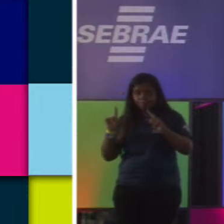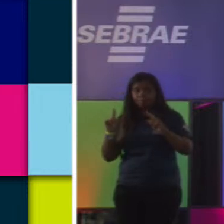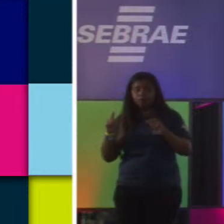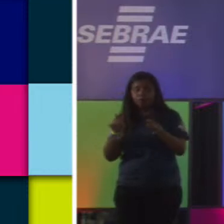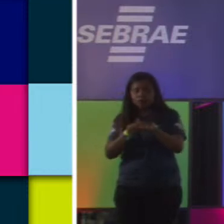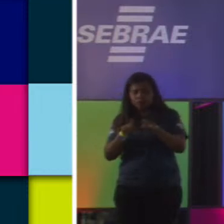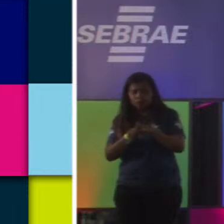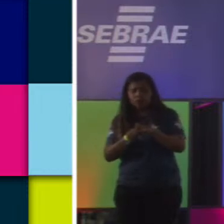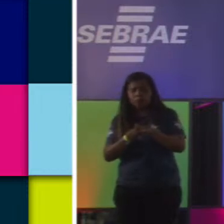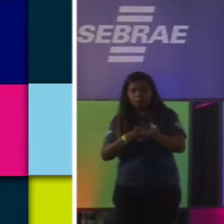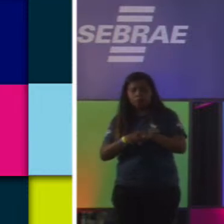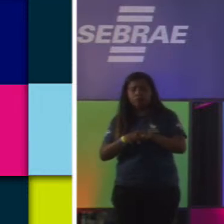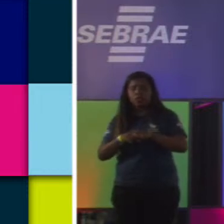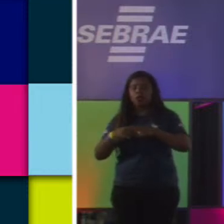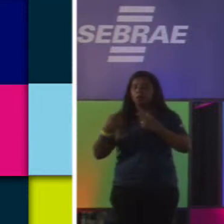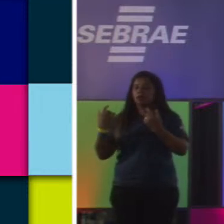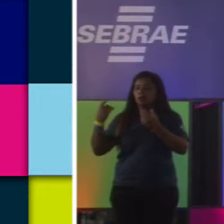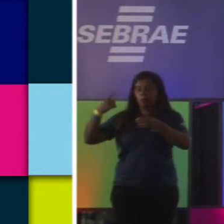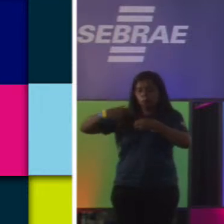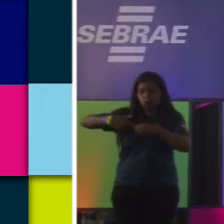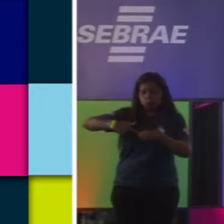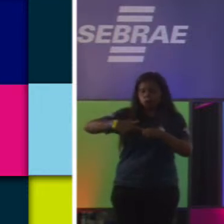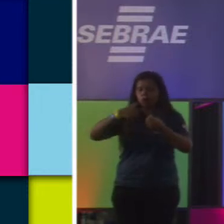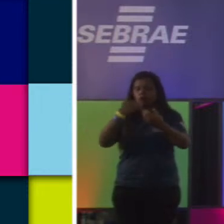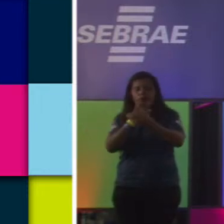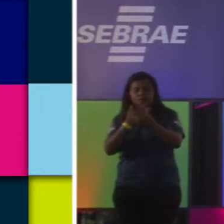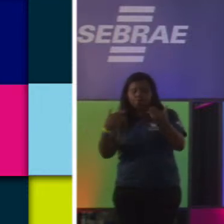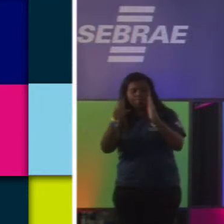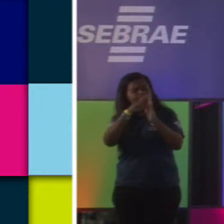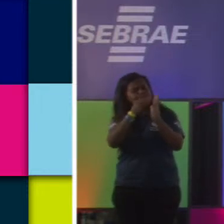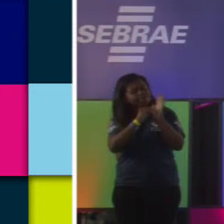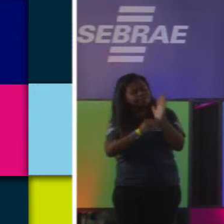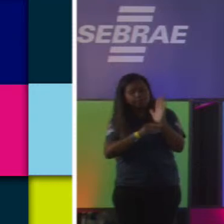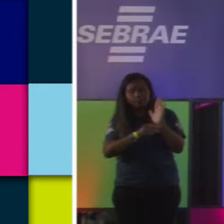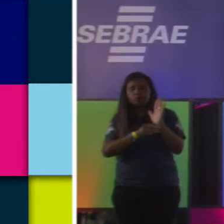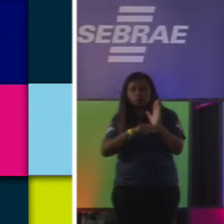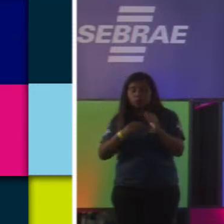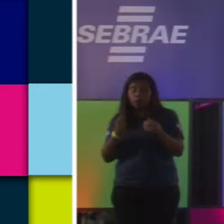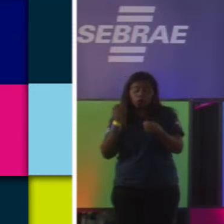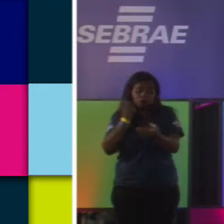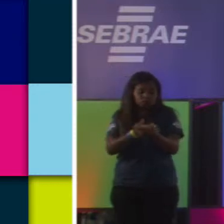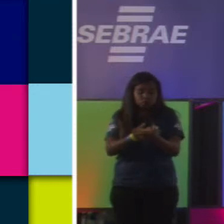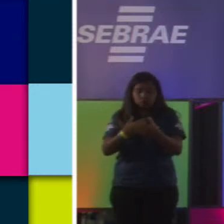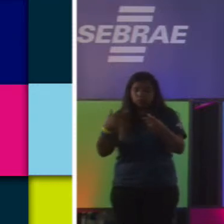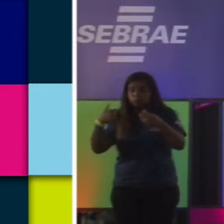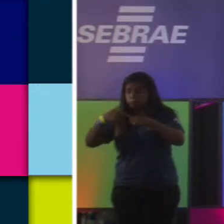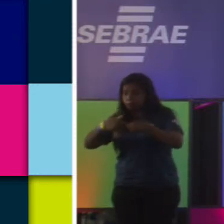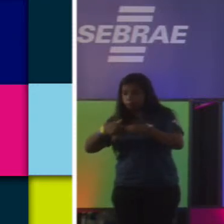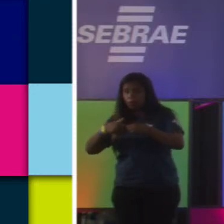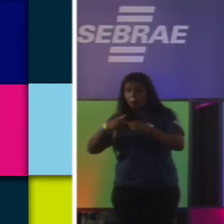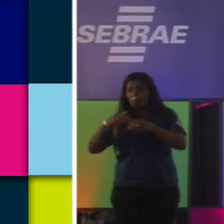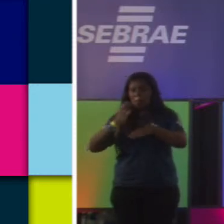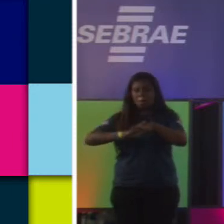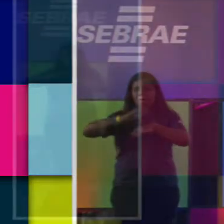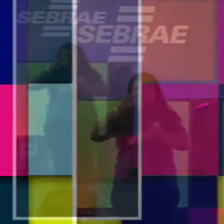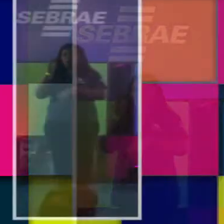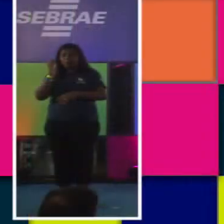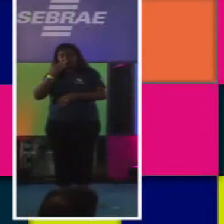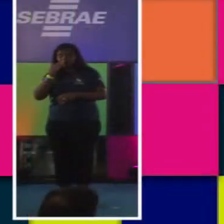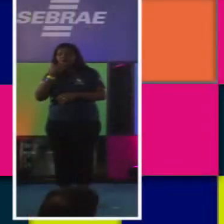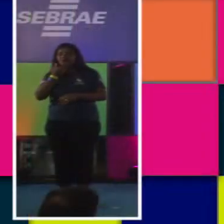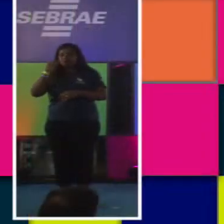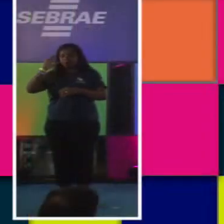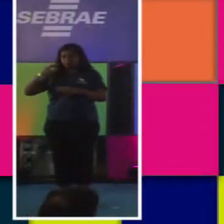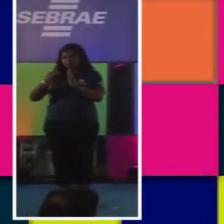gente ajudar postos de gasolina a terem uma receita recorrente e ajudar você a abastecer mais barato depois de todo esse aumento de gasolina que teve. É